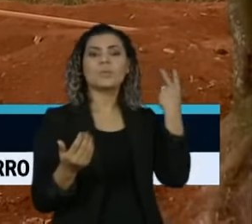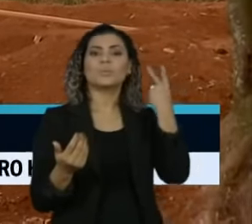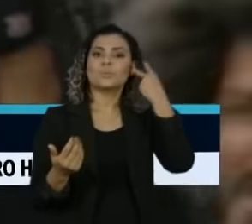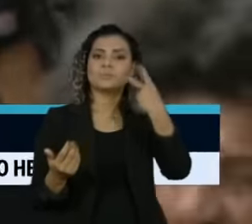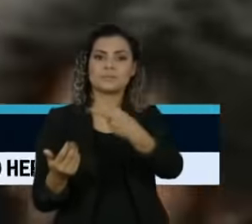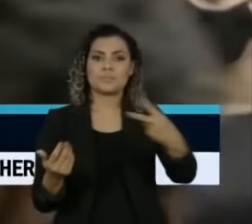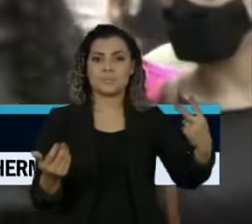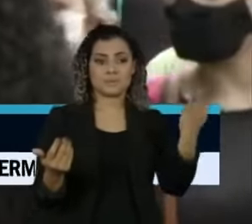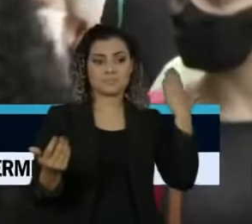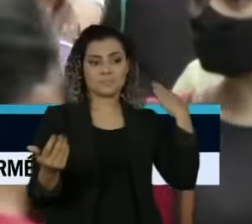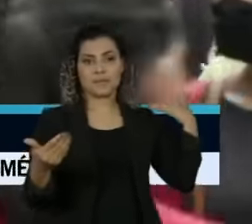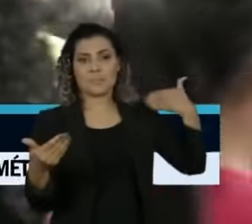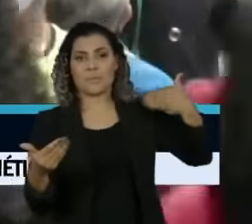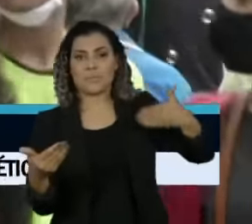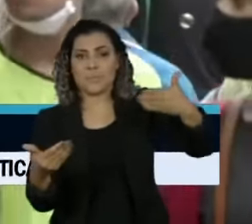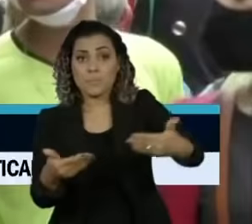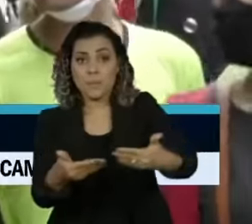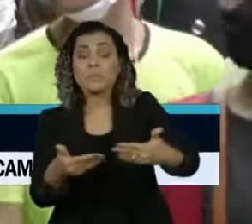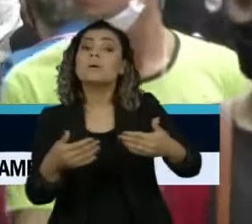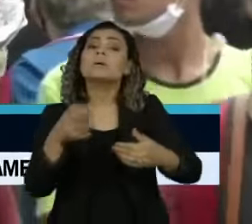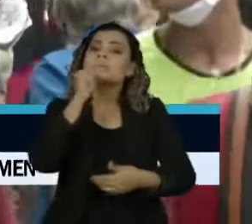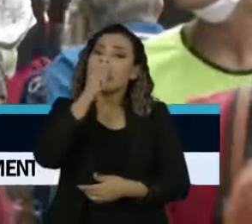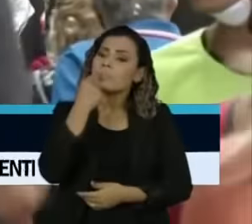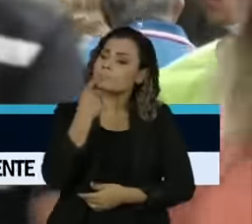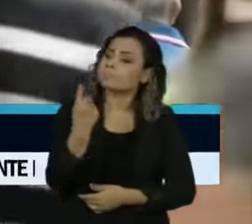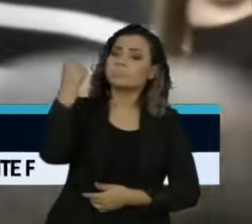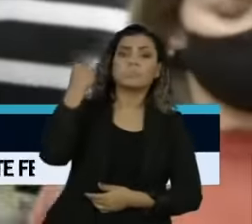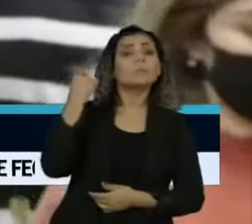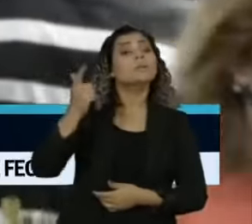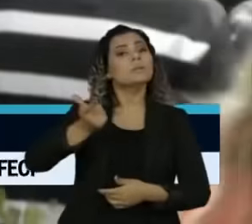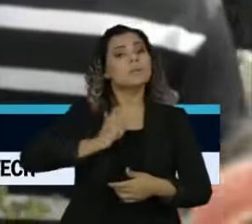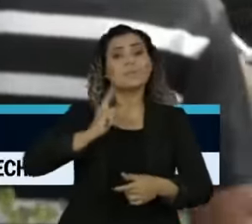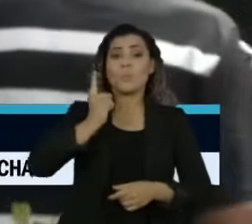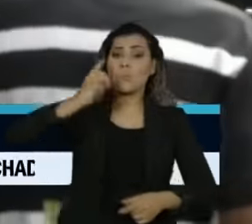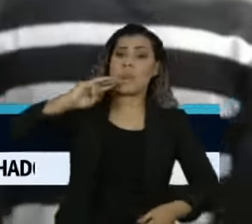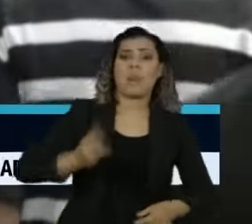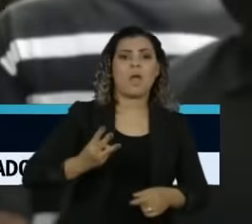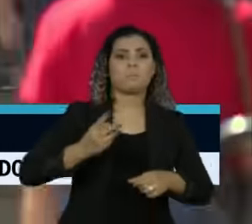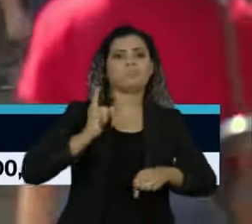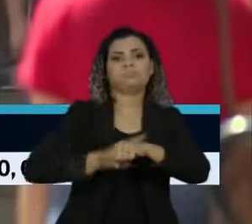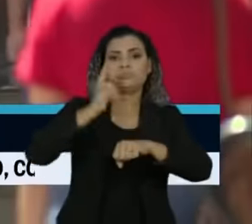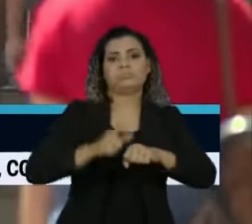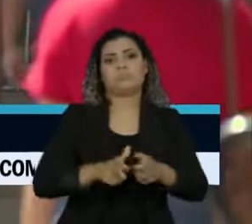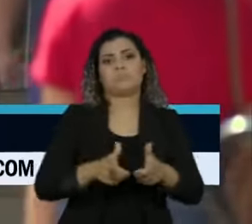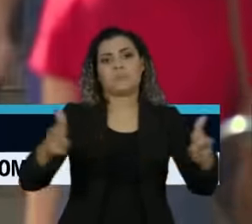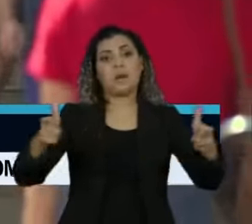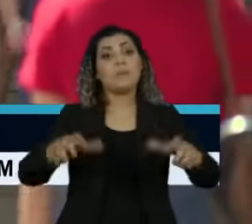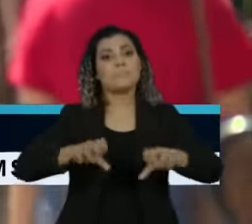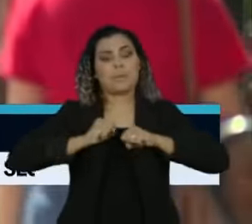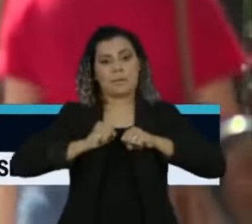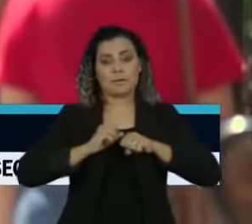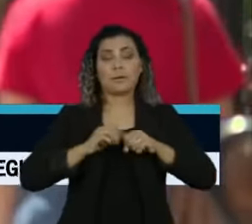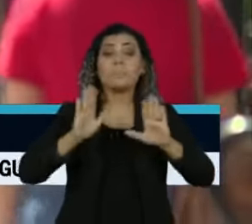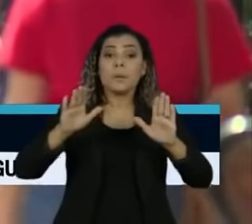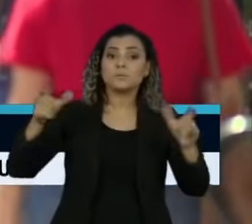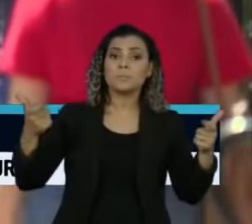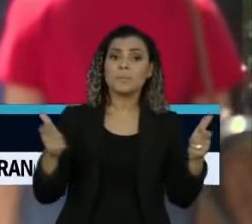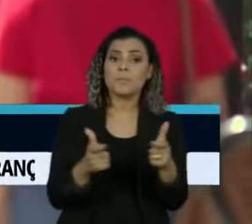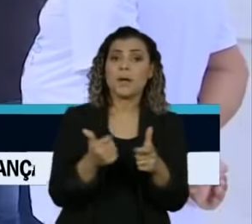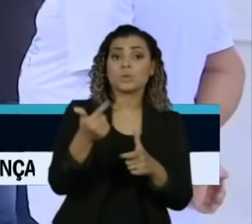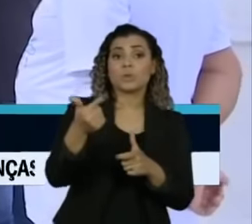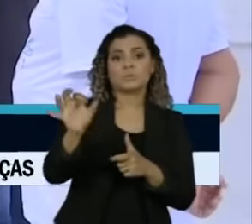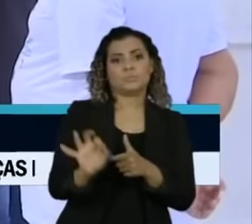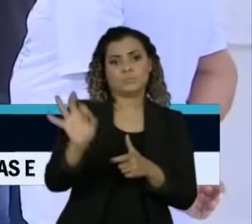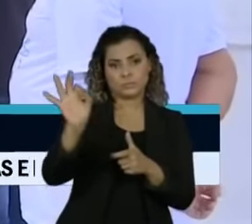semanas. No último sábado, o Estado ultrapassou a marca de um milhão de casos. O país registrou queda de 12